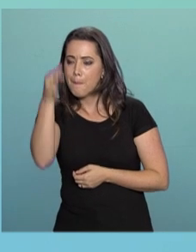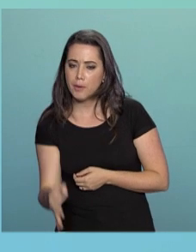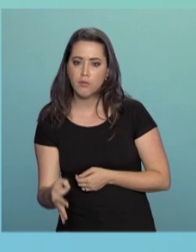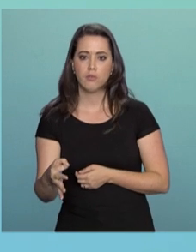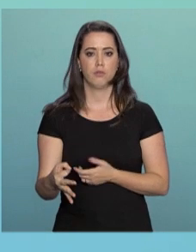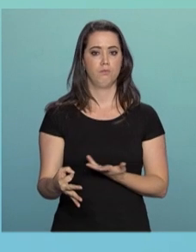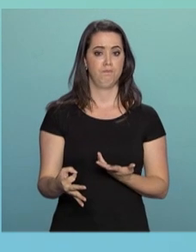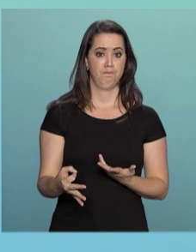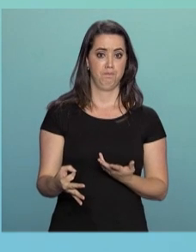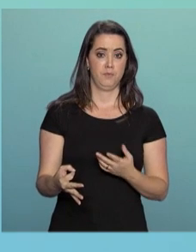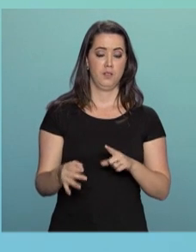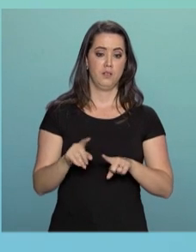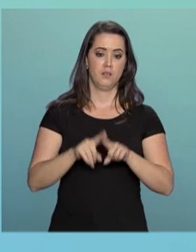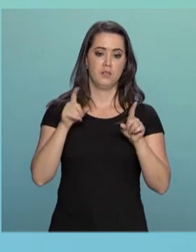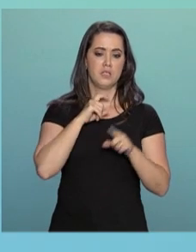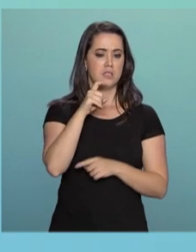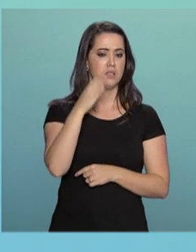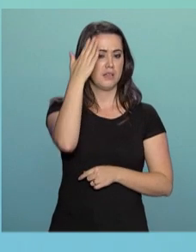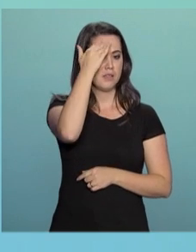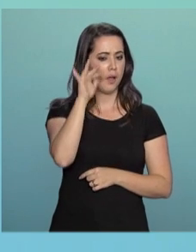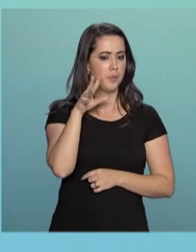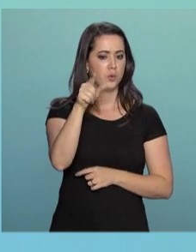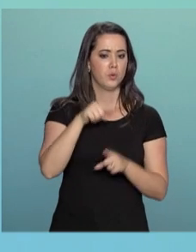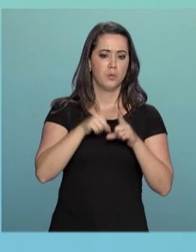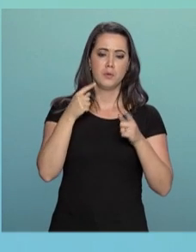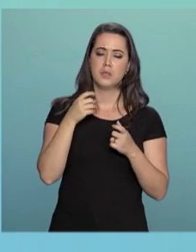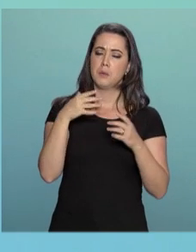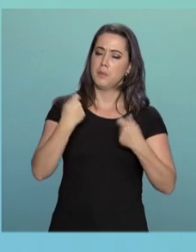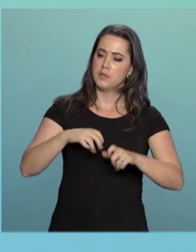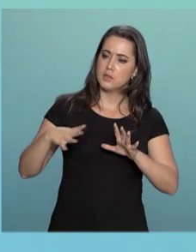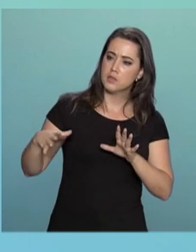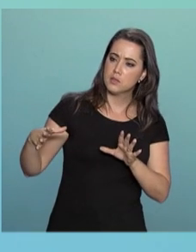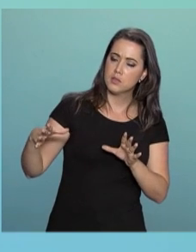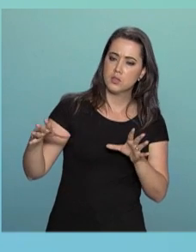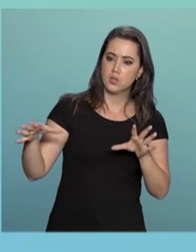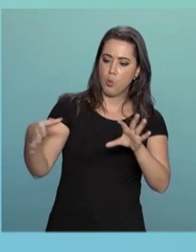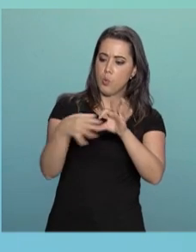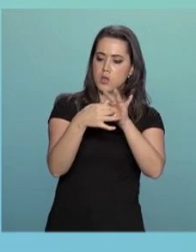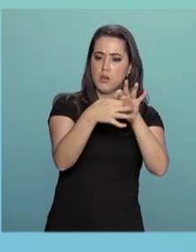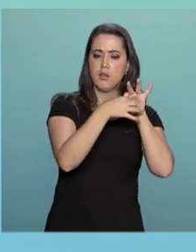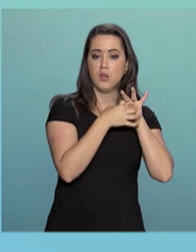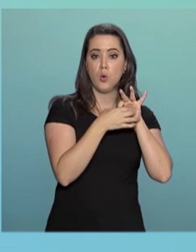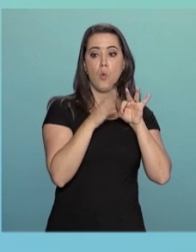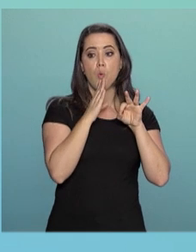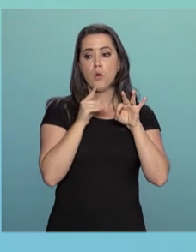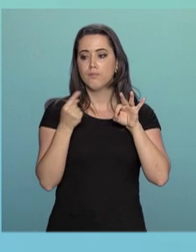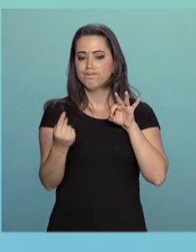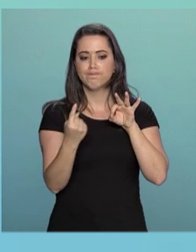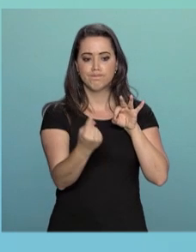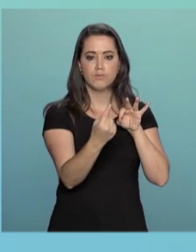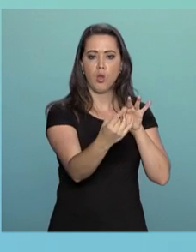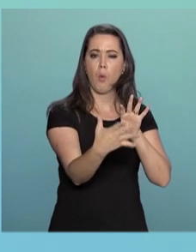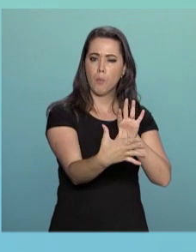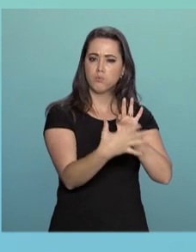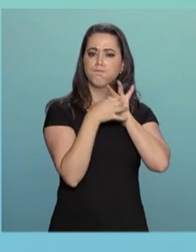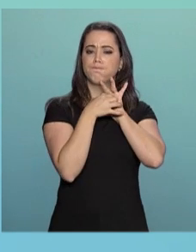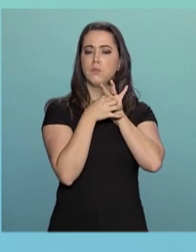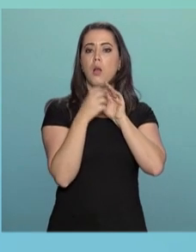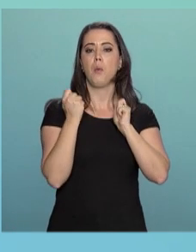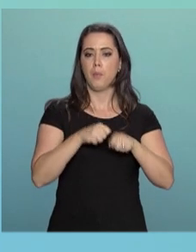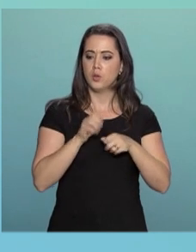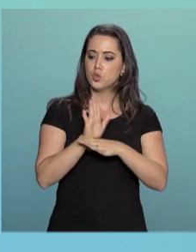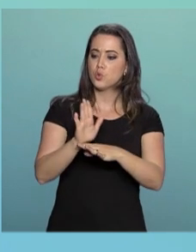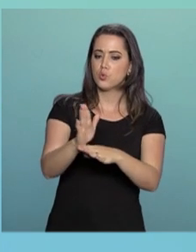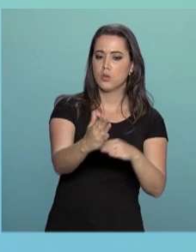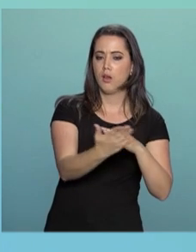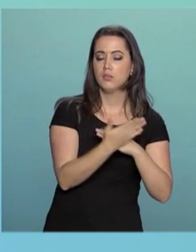como eu falei agora há pouco, com a soma do conhecimento de cada um, cada um de nós pode contribuir sim e nós podemos vencer esse